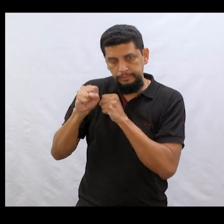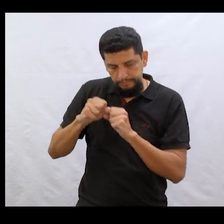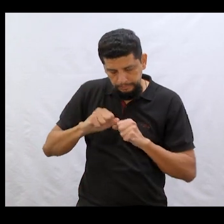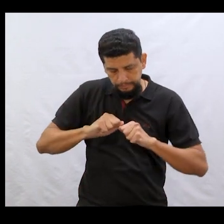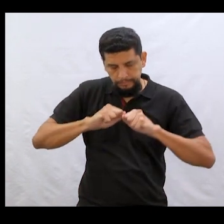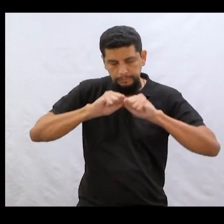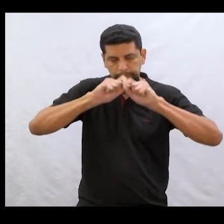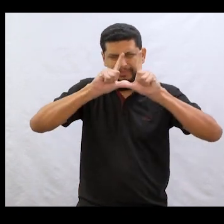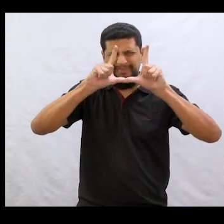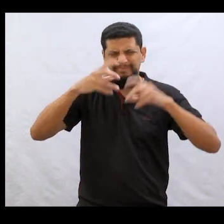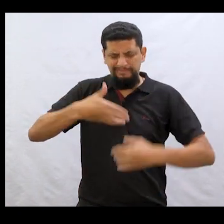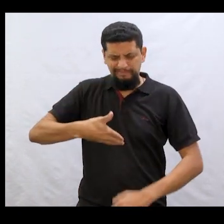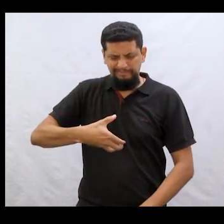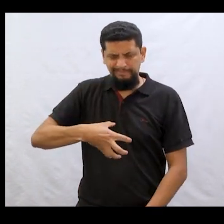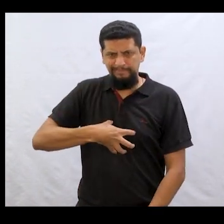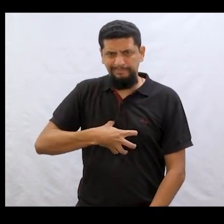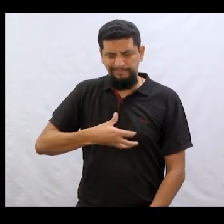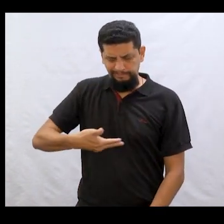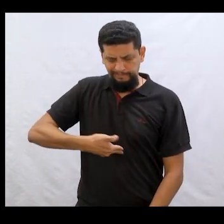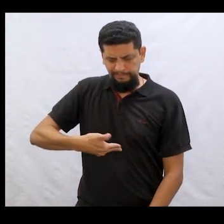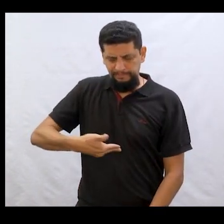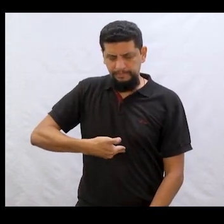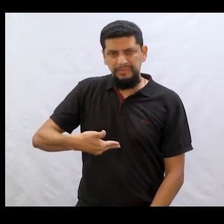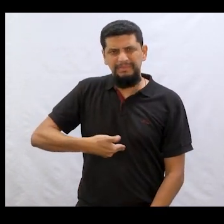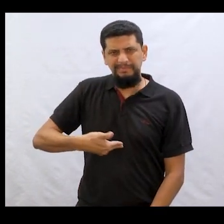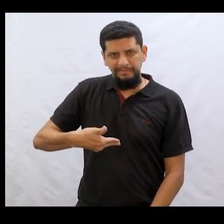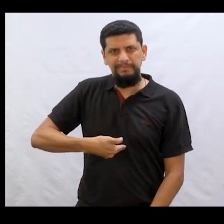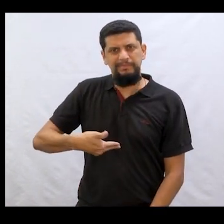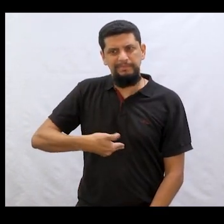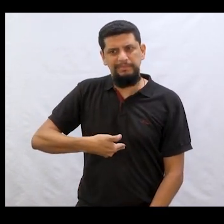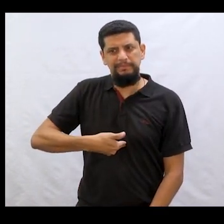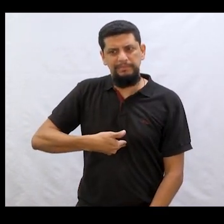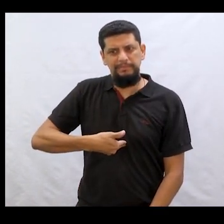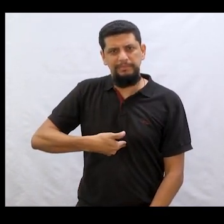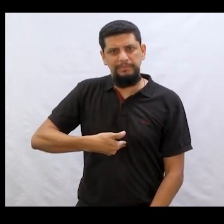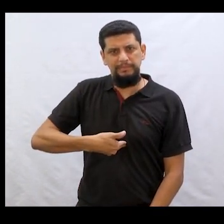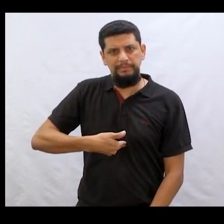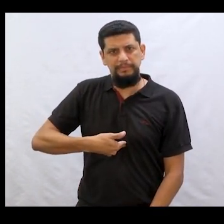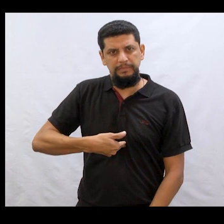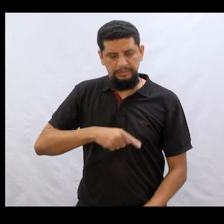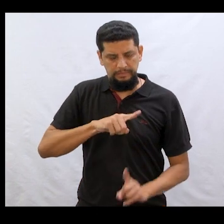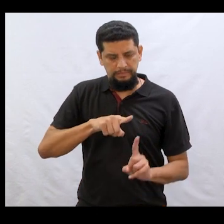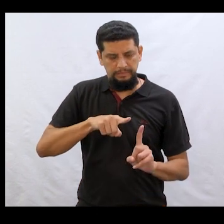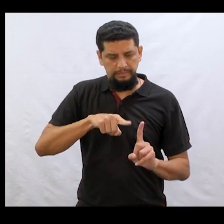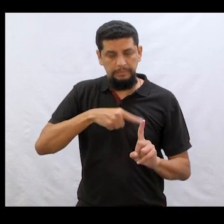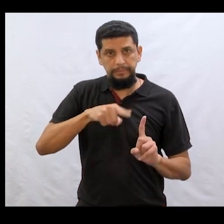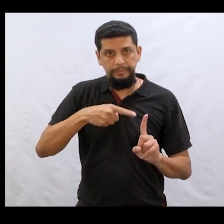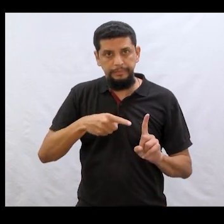muita fome. Daí, ele foi